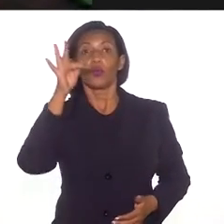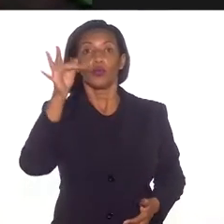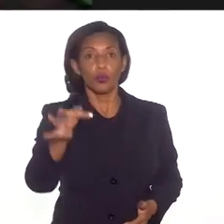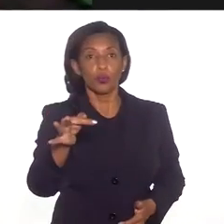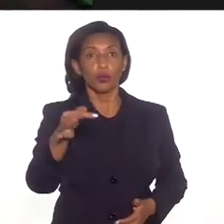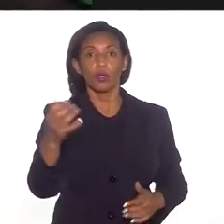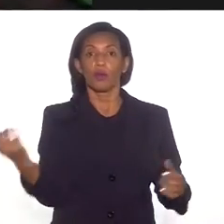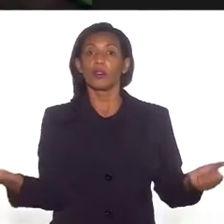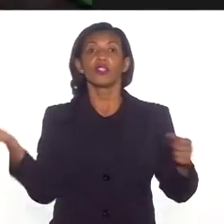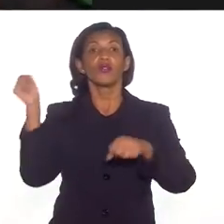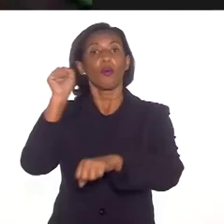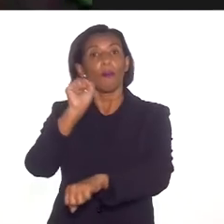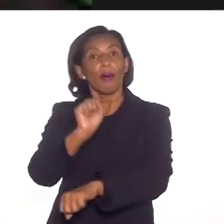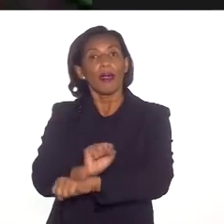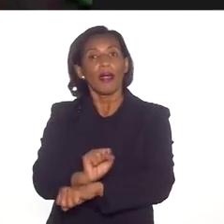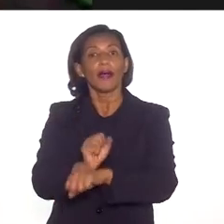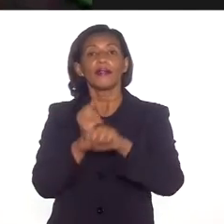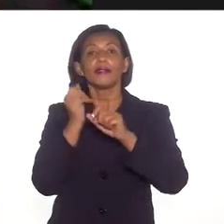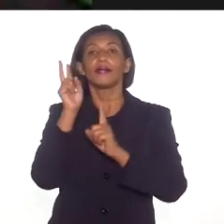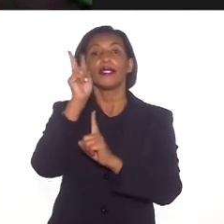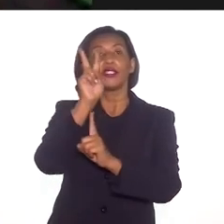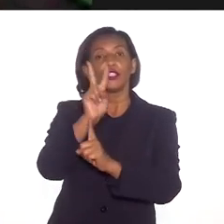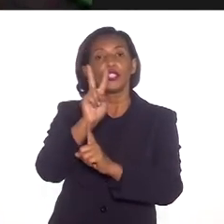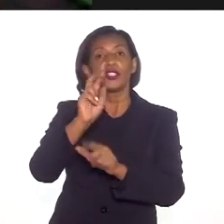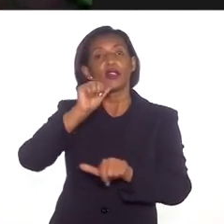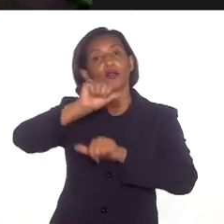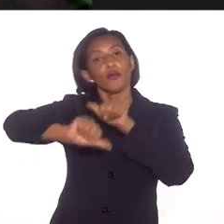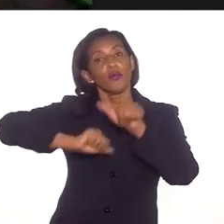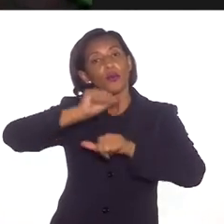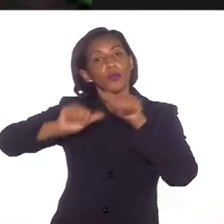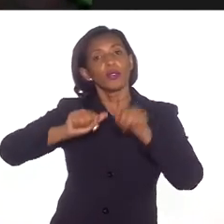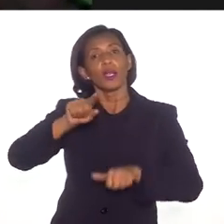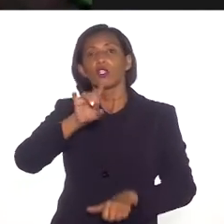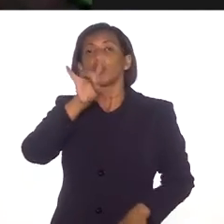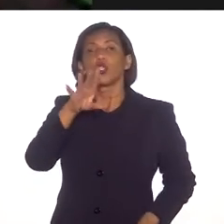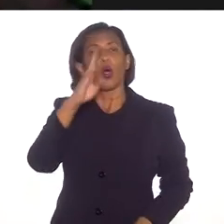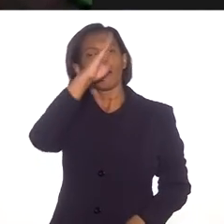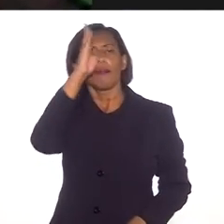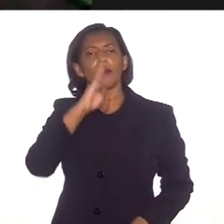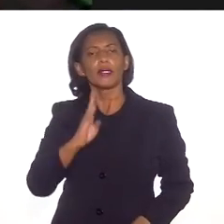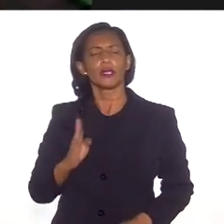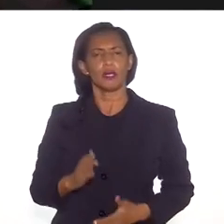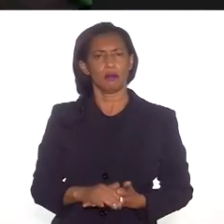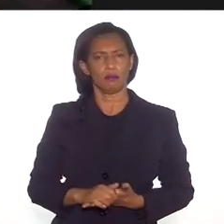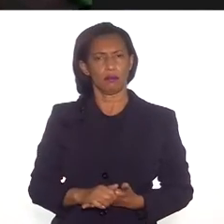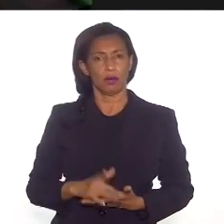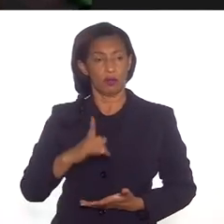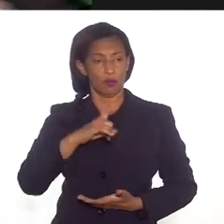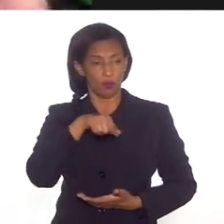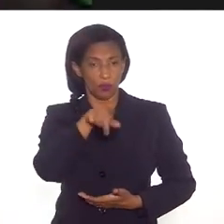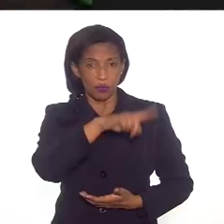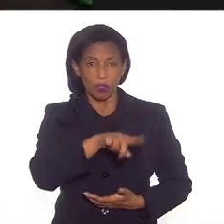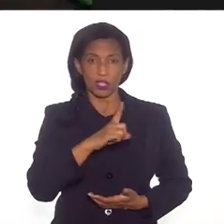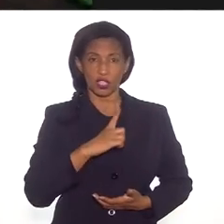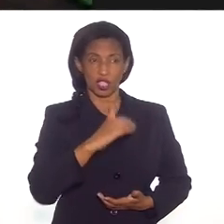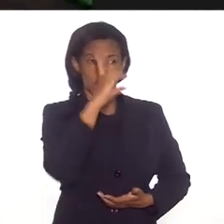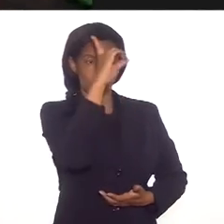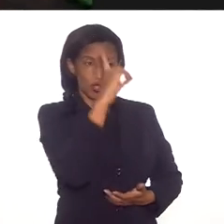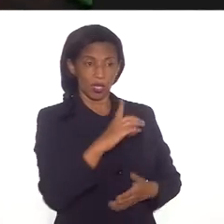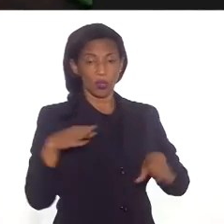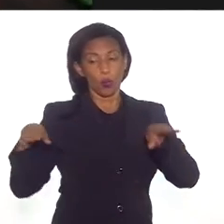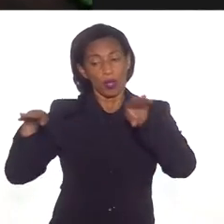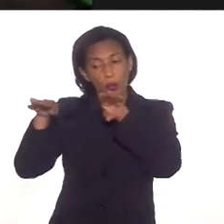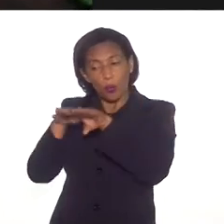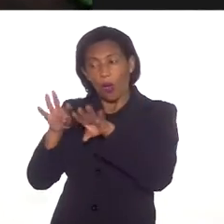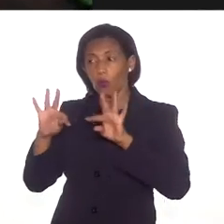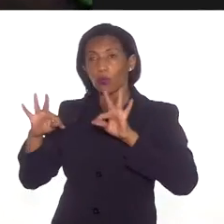de ser indígenas e passaríamos a ser brasileiros. Então, somente brasileiros. E teríamos os direitos de todos os